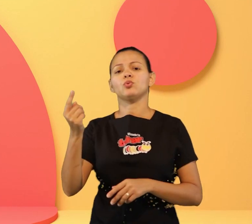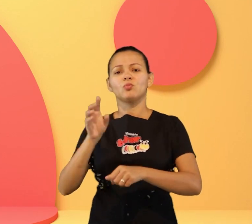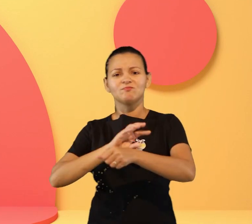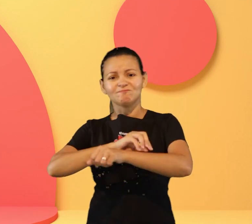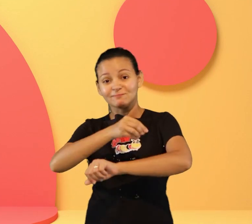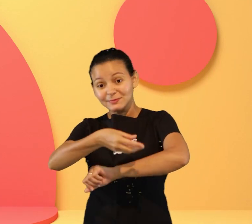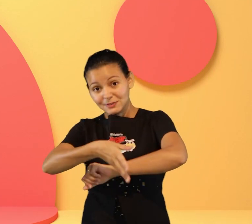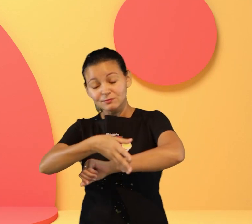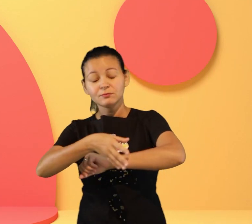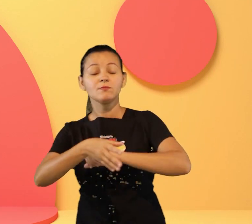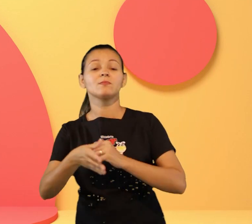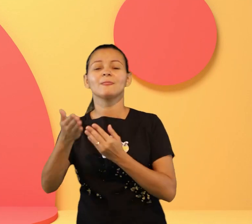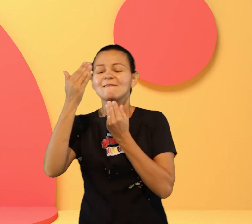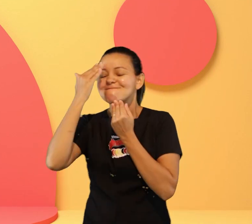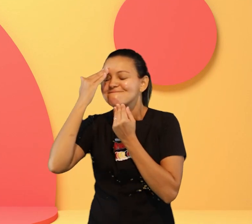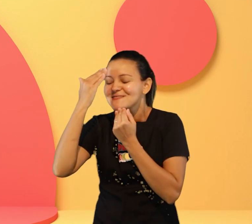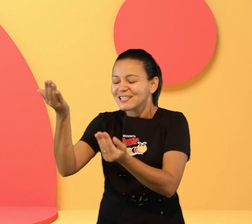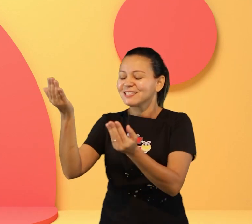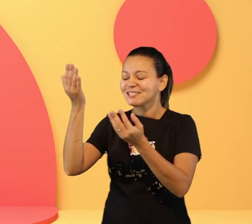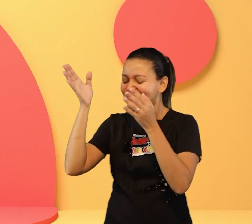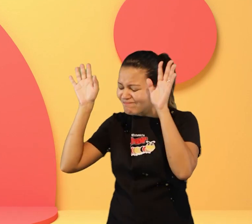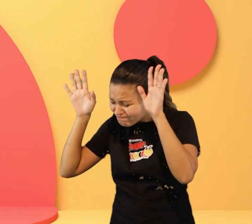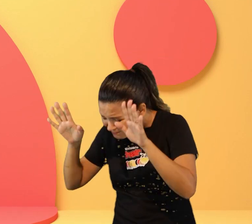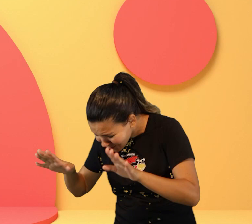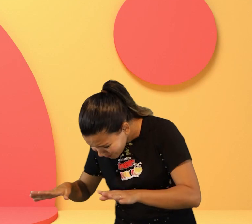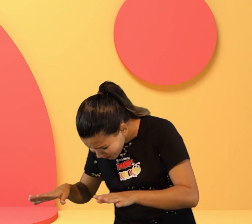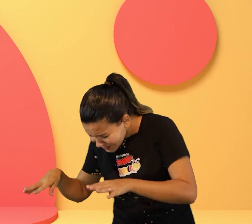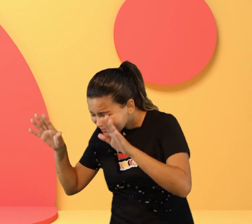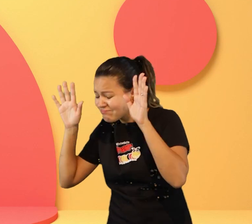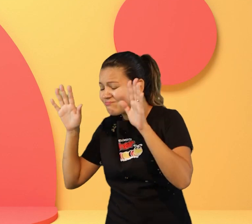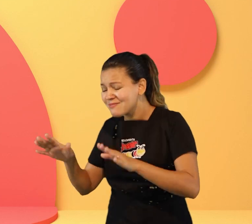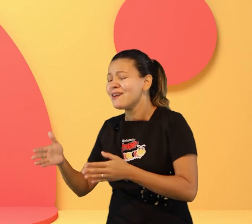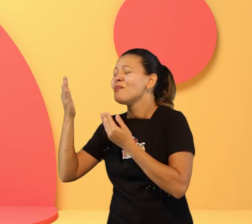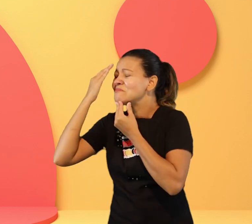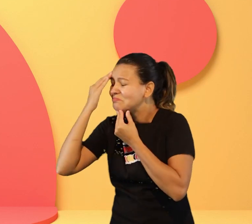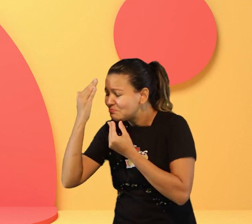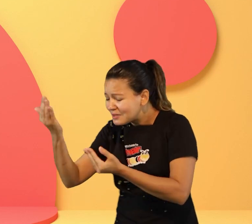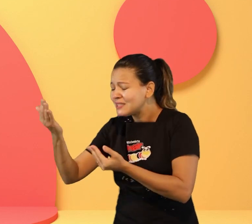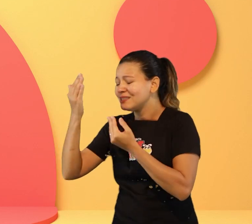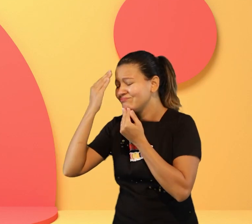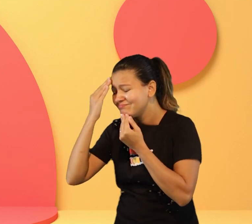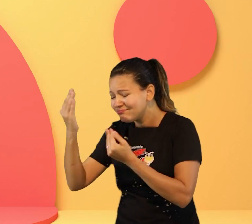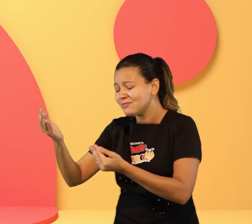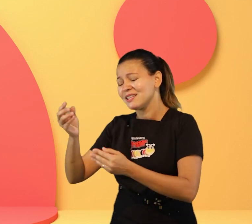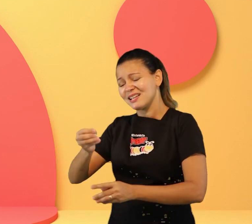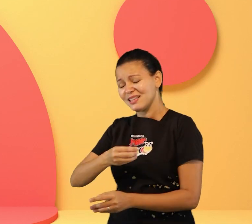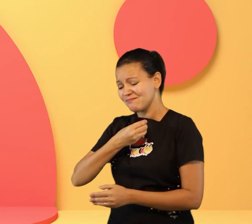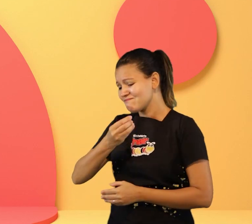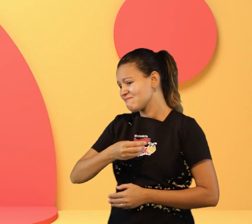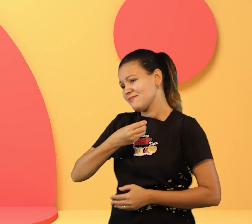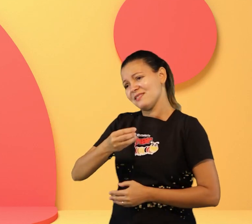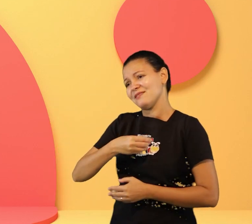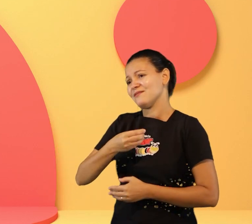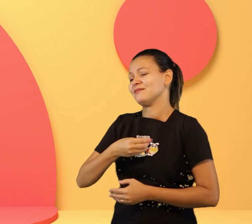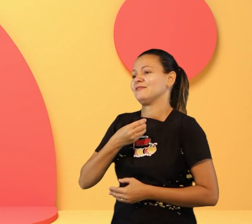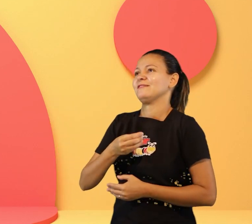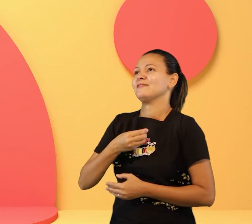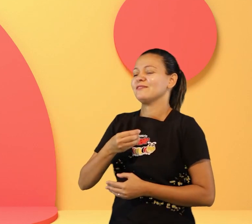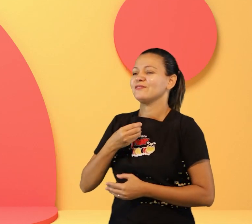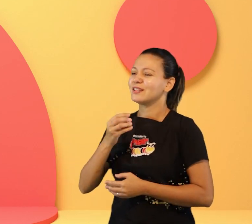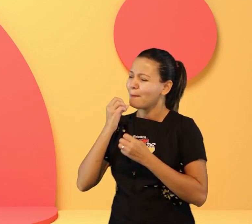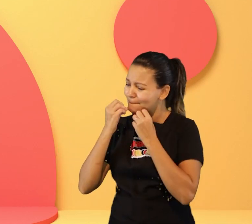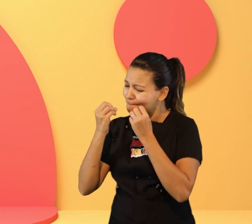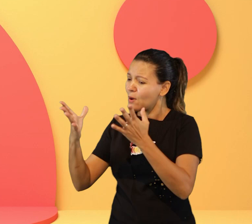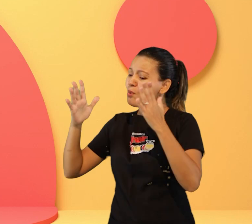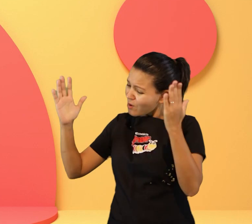veio louvando se prostrou diante de Deus e agradeceu pelo milagre que Jesus tinha feito na vida dele a si mesmo